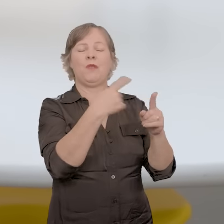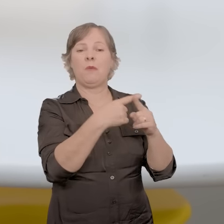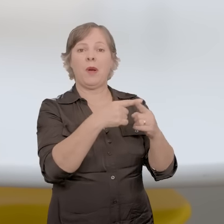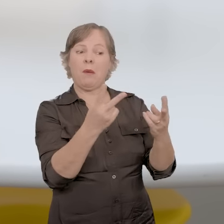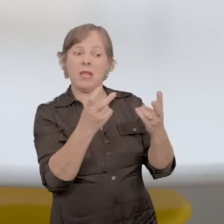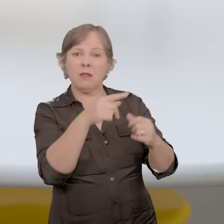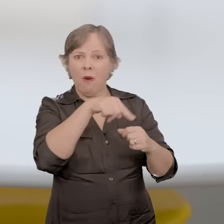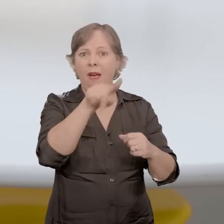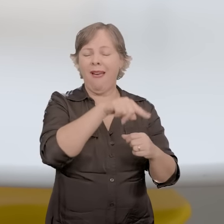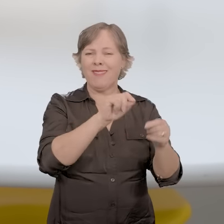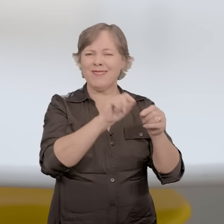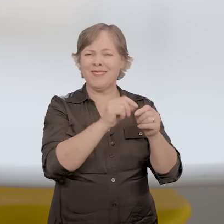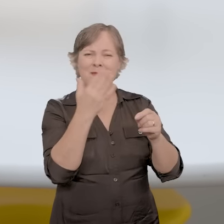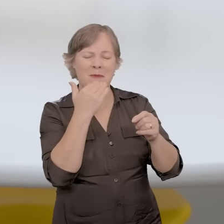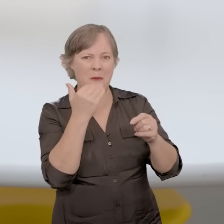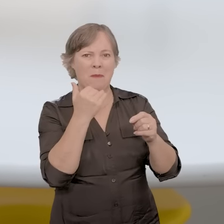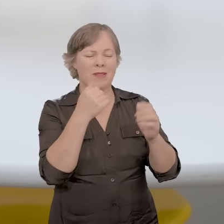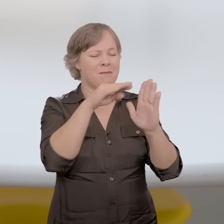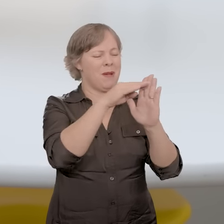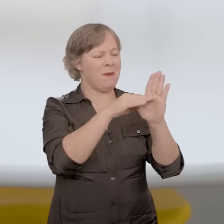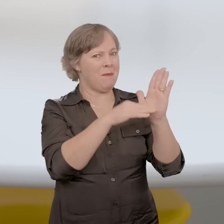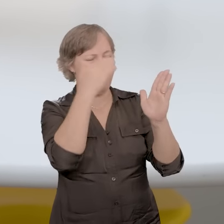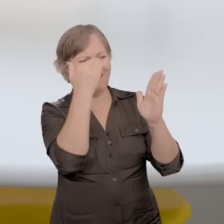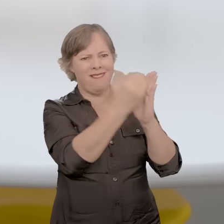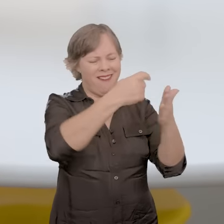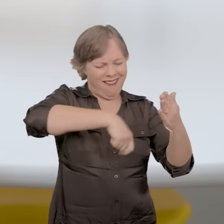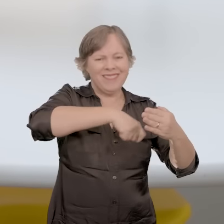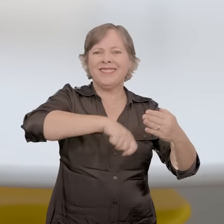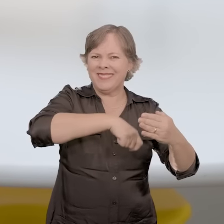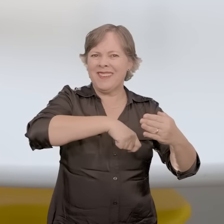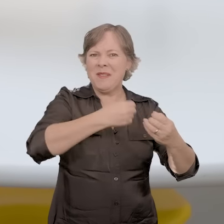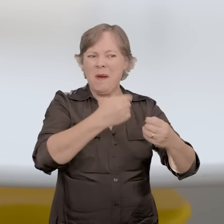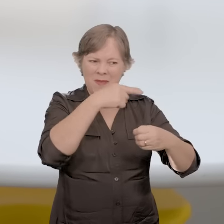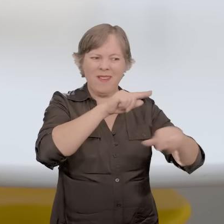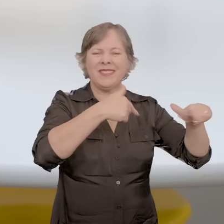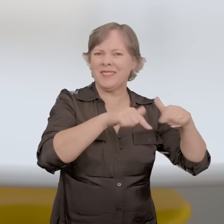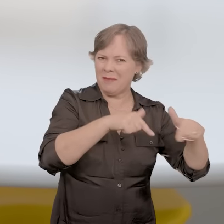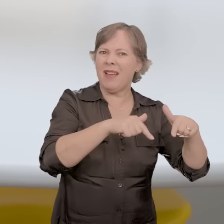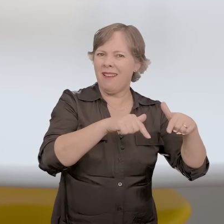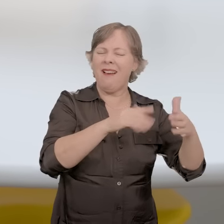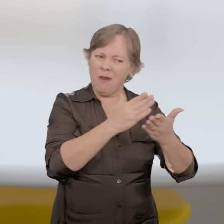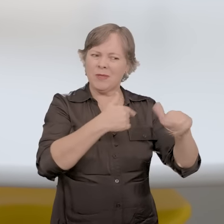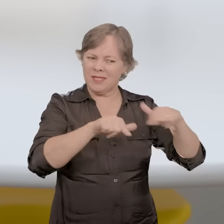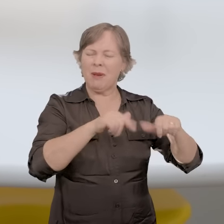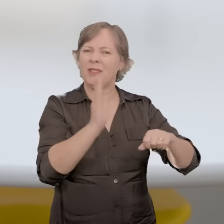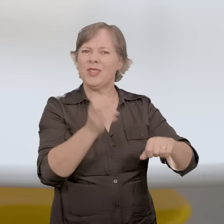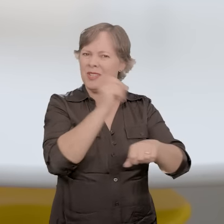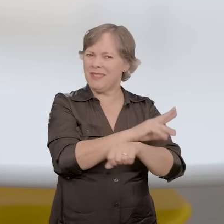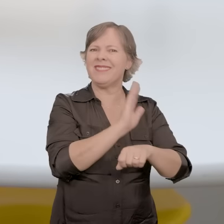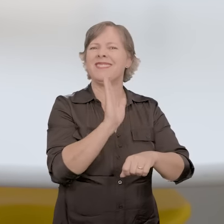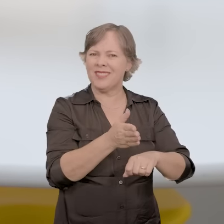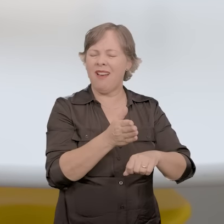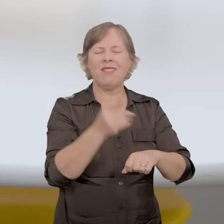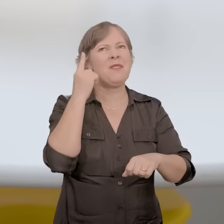os pratos, as receitas. Estando no mercado de trabalho, algumas já estão trabalhando. Então,